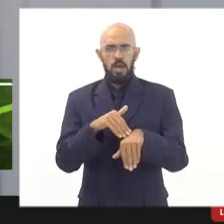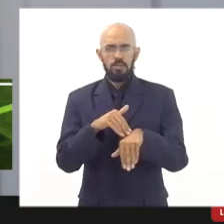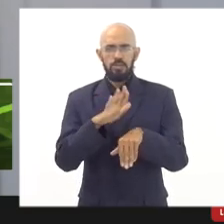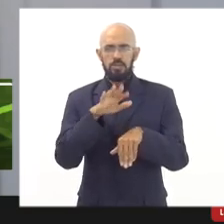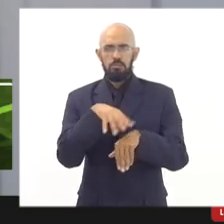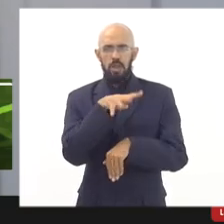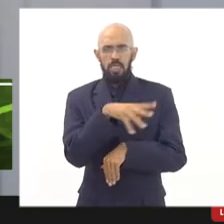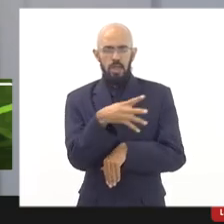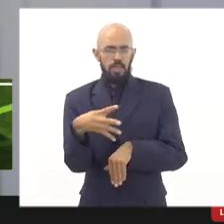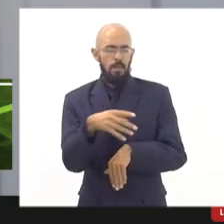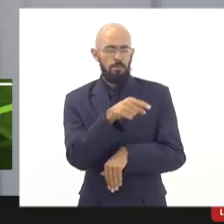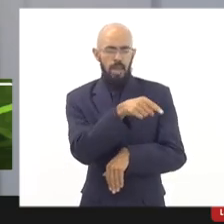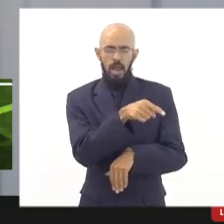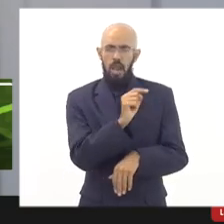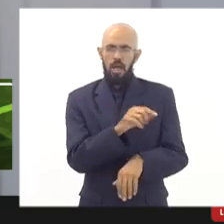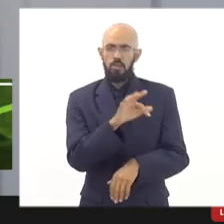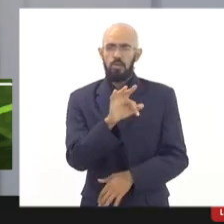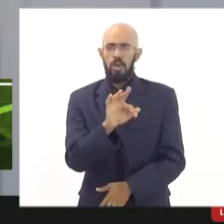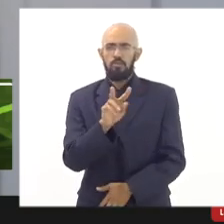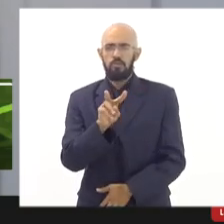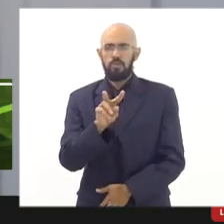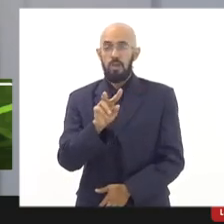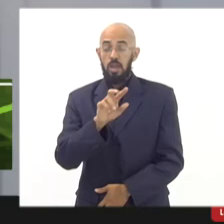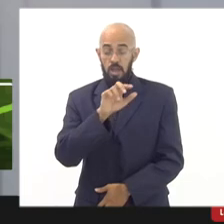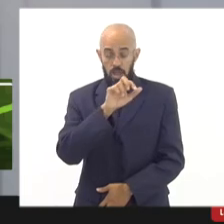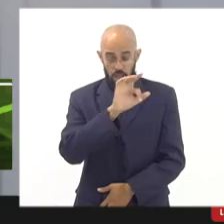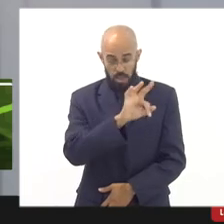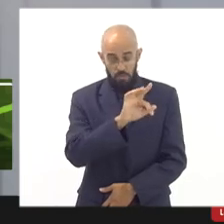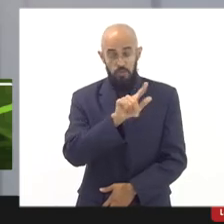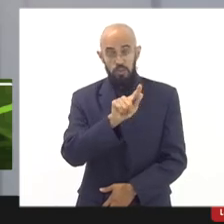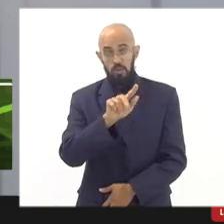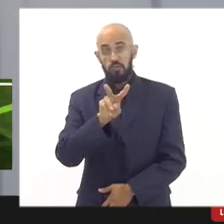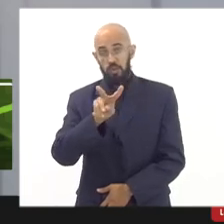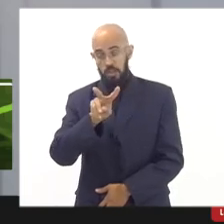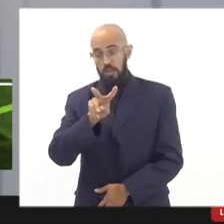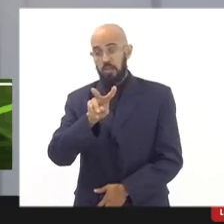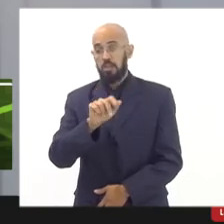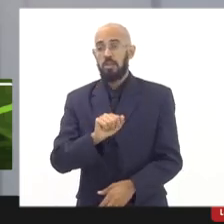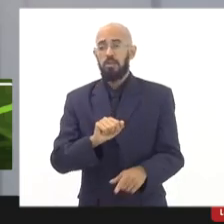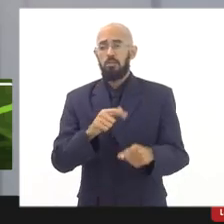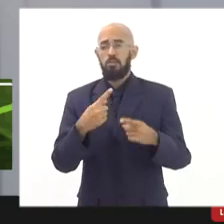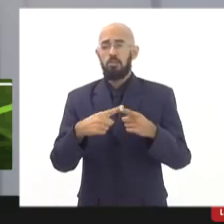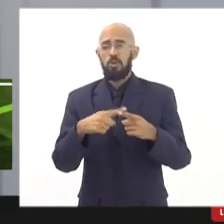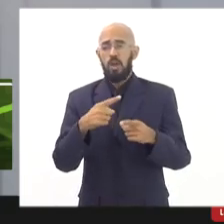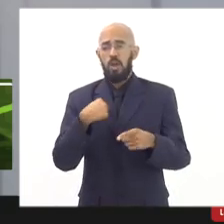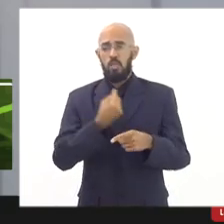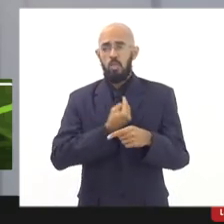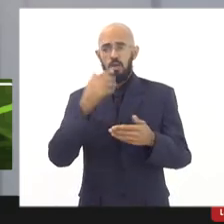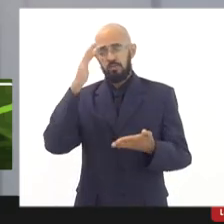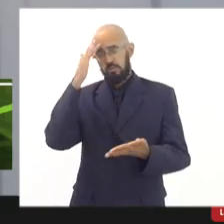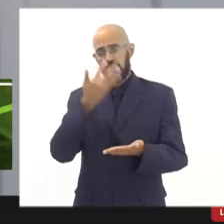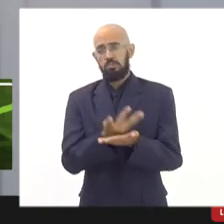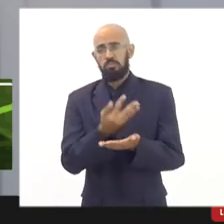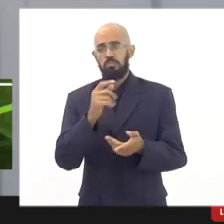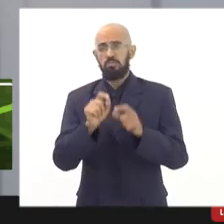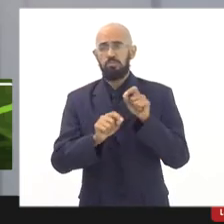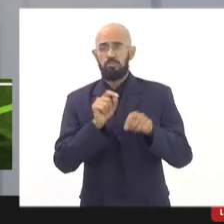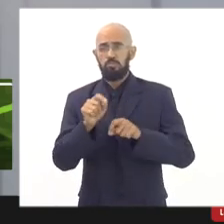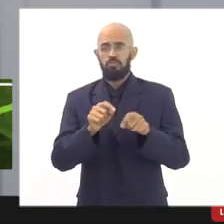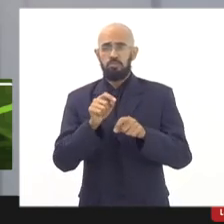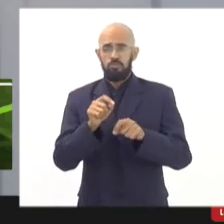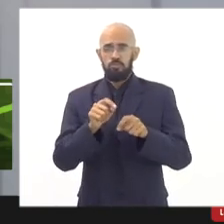valor da tabela da FGB. Então, gente acredita que já está, na verdade, na casa de serviço para publicação,